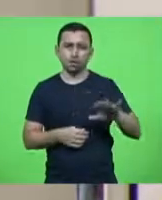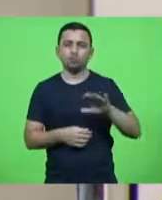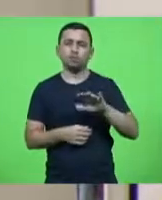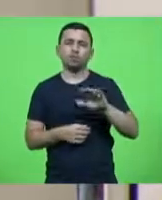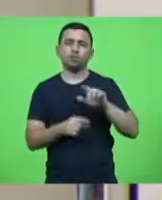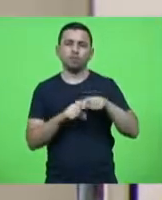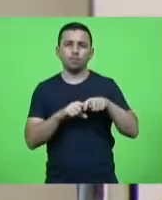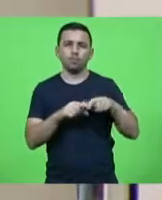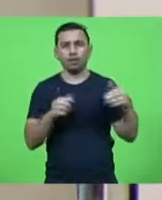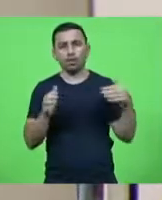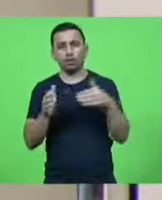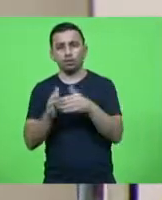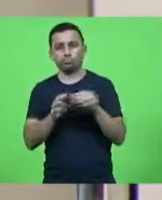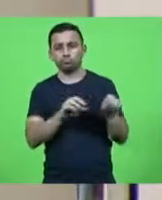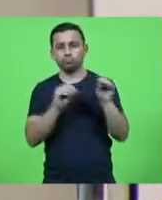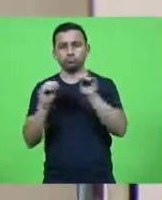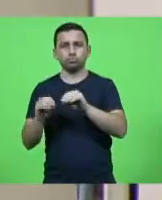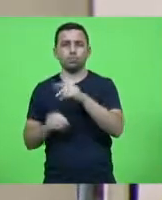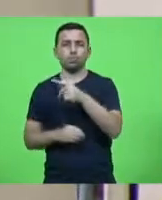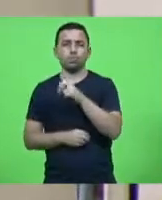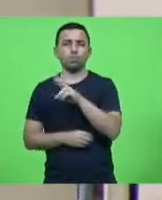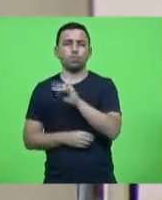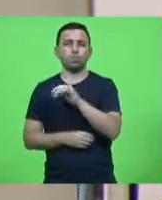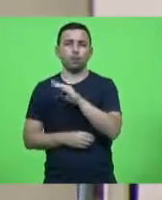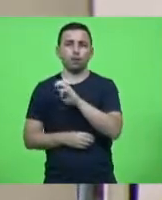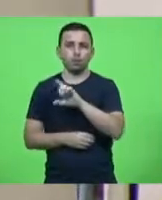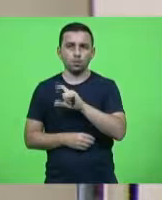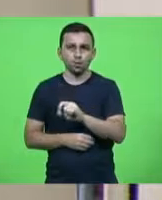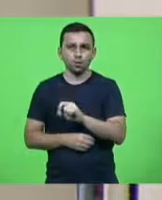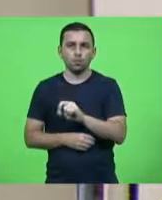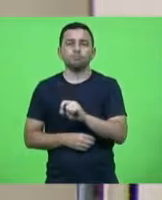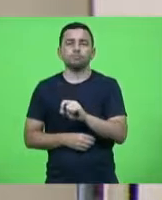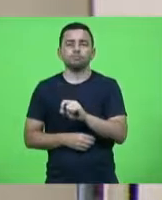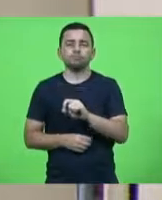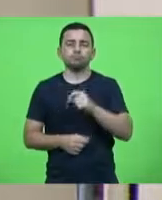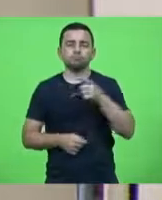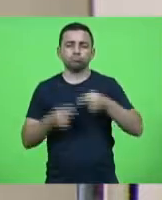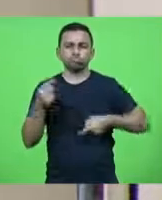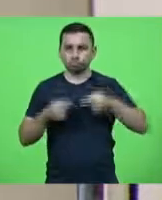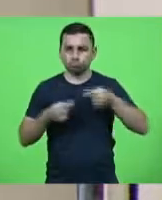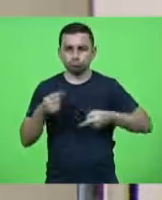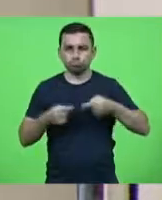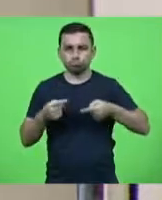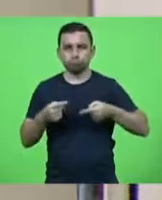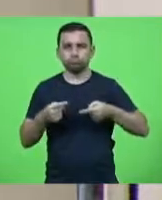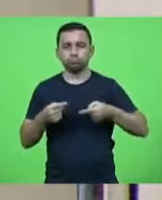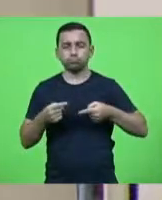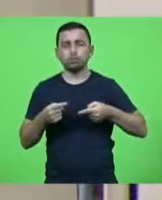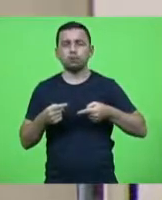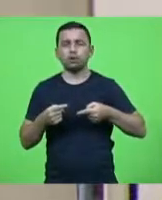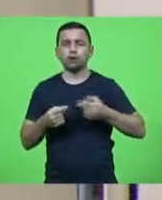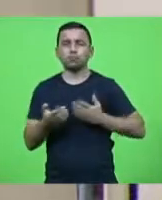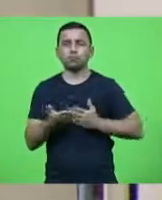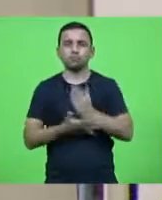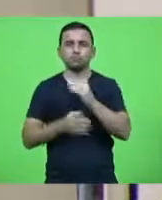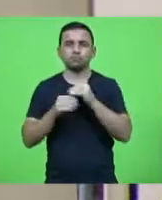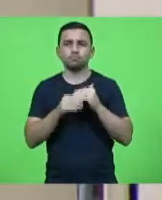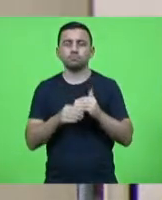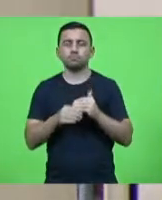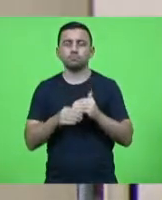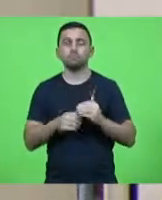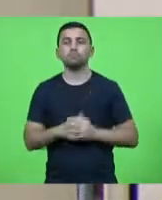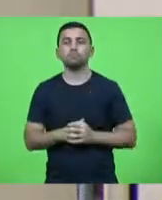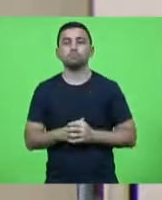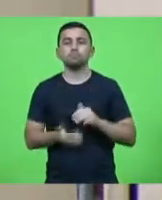Em discussão. Não havendo quem queira discutir. Em votação. Deputados que aprovam, permaneçam como se encontram. Aprovado por unanimidade.